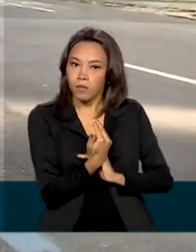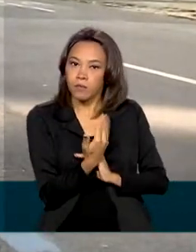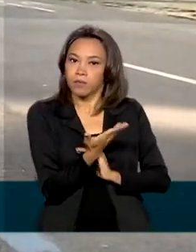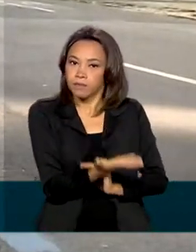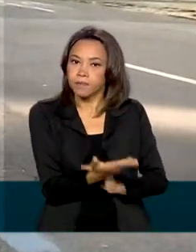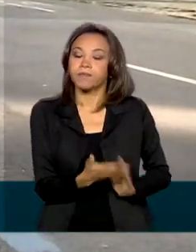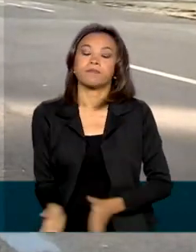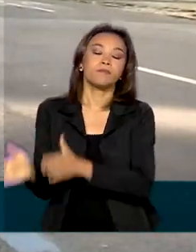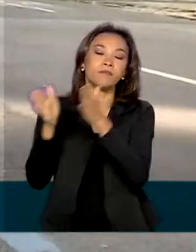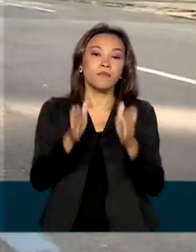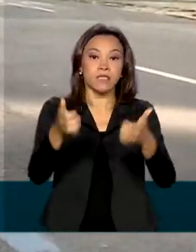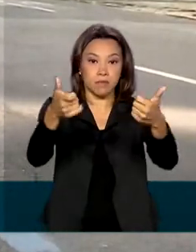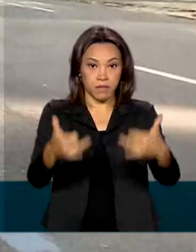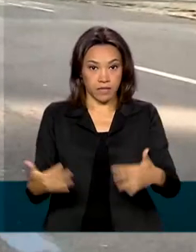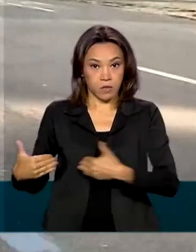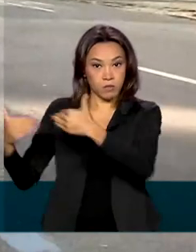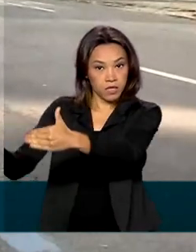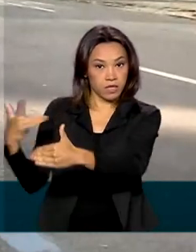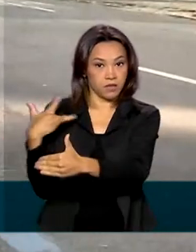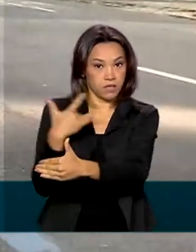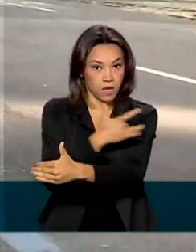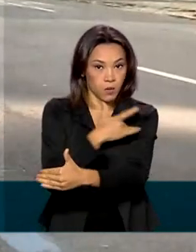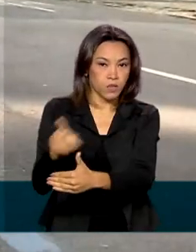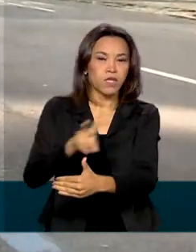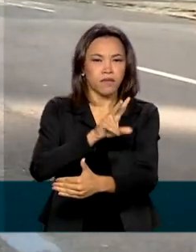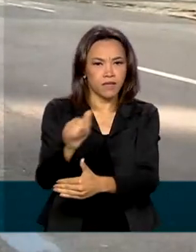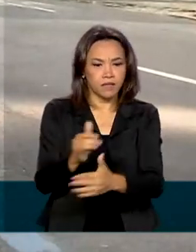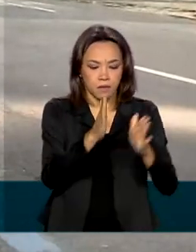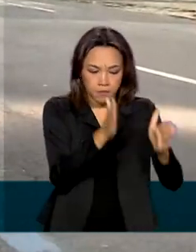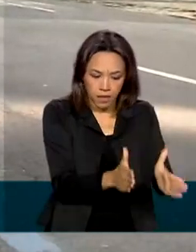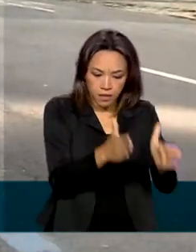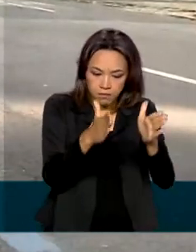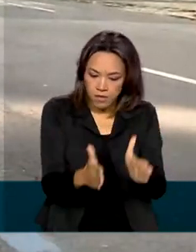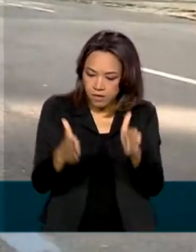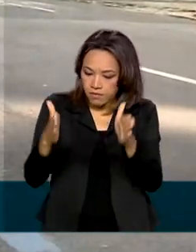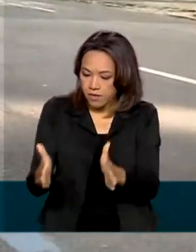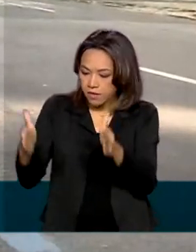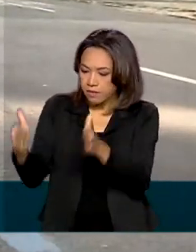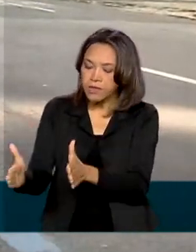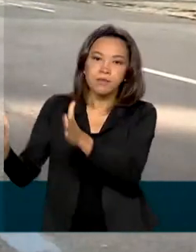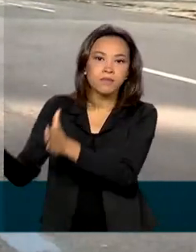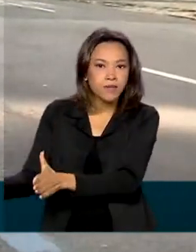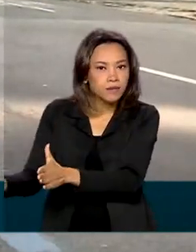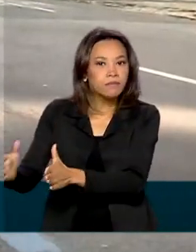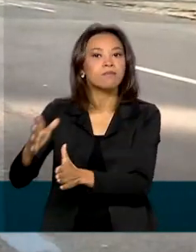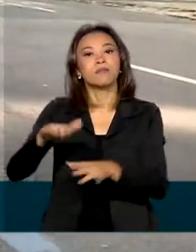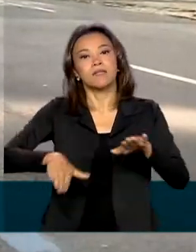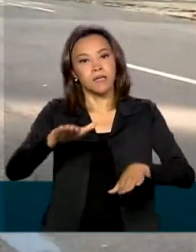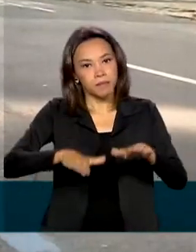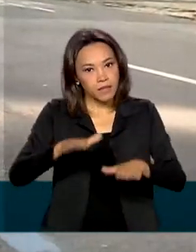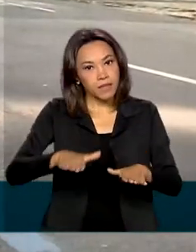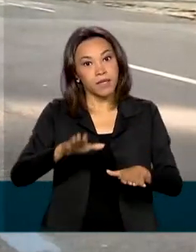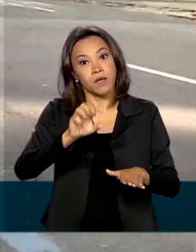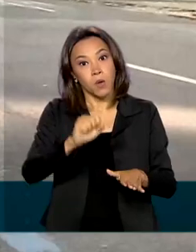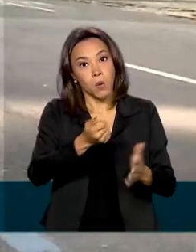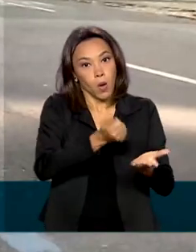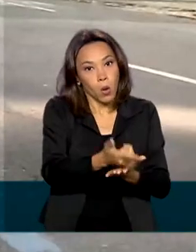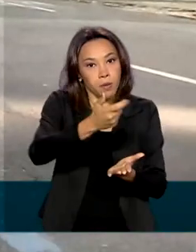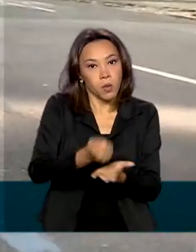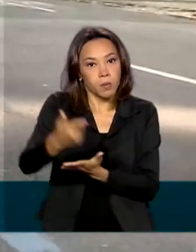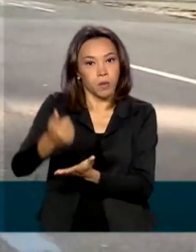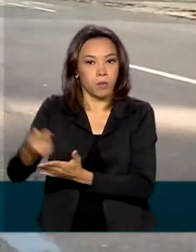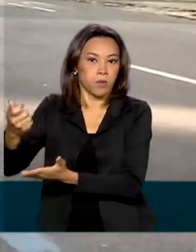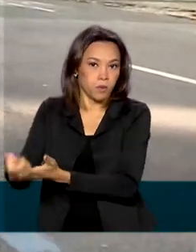que, como a quantidade de doses de vacinas vai ser escalonada, de acordo com a produção ou aquisições da pasta, a